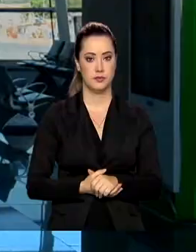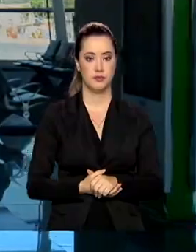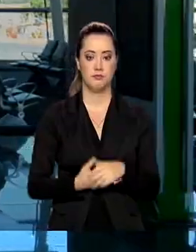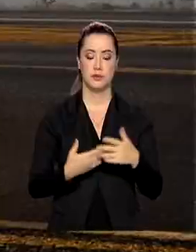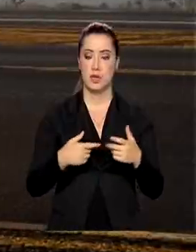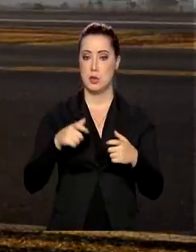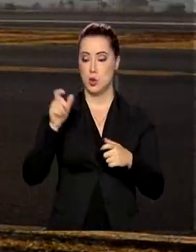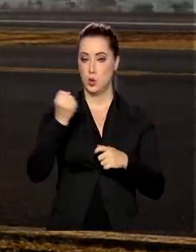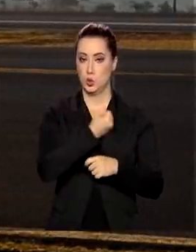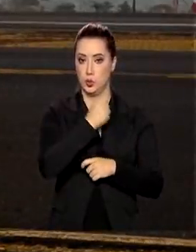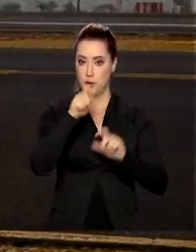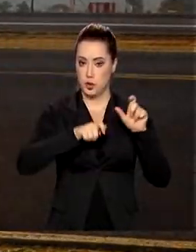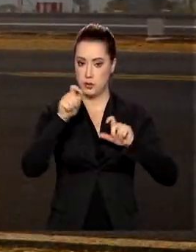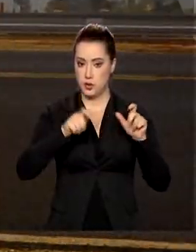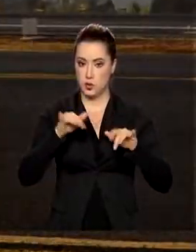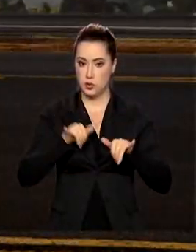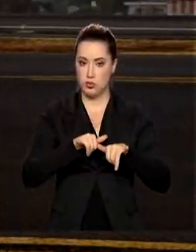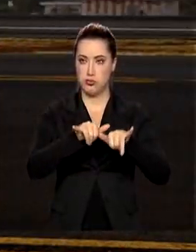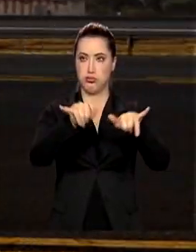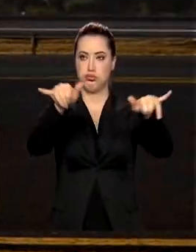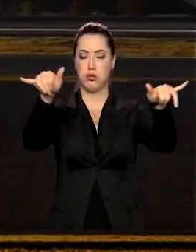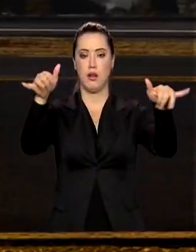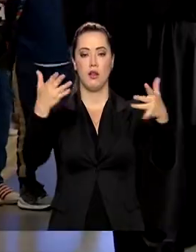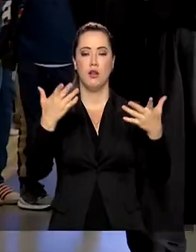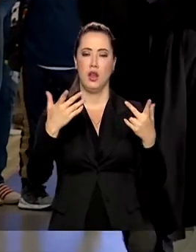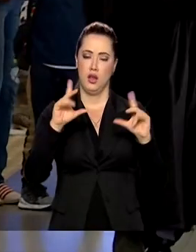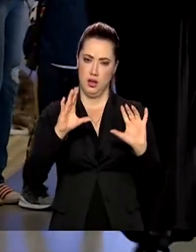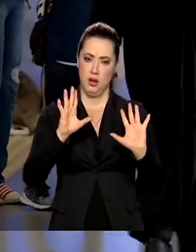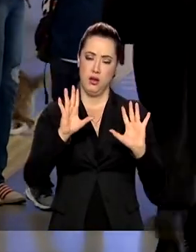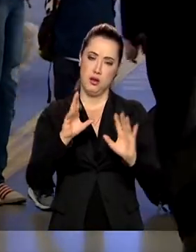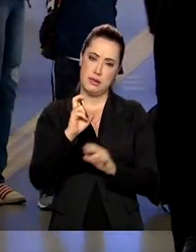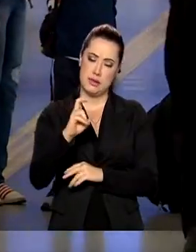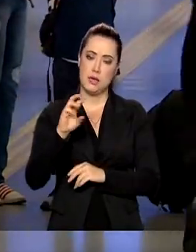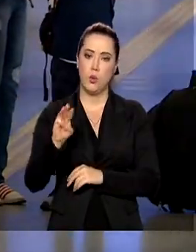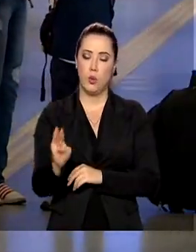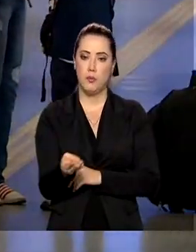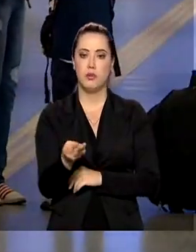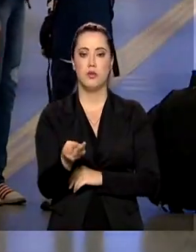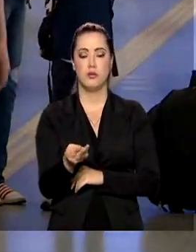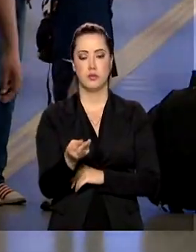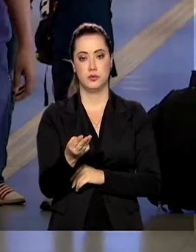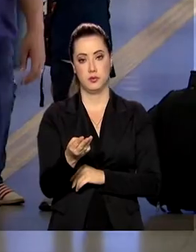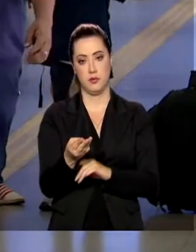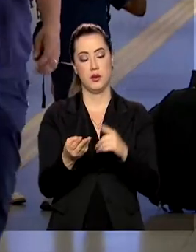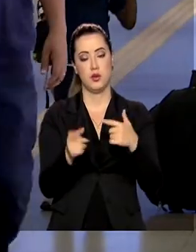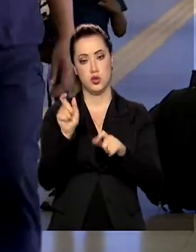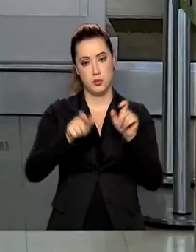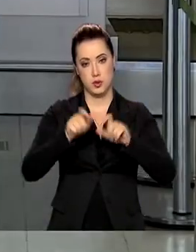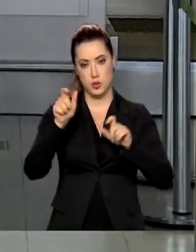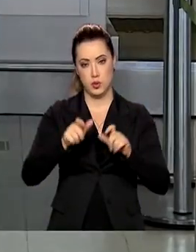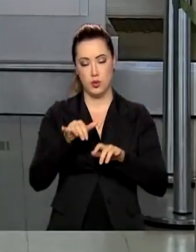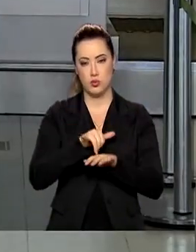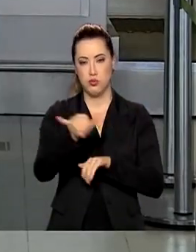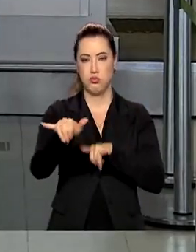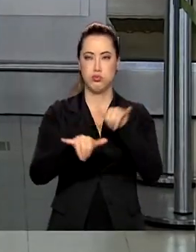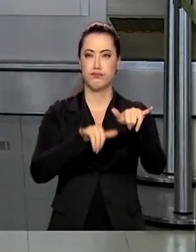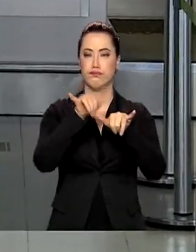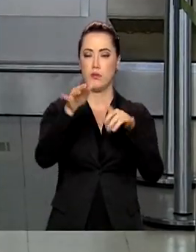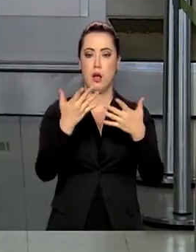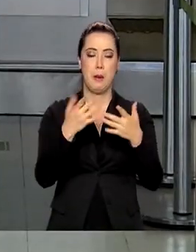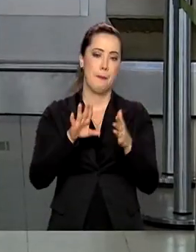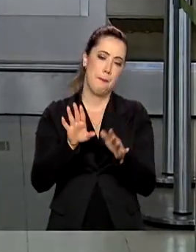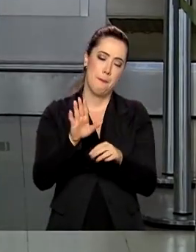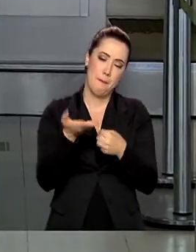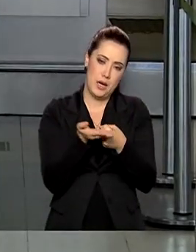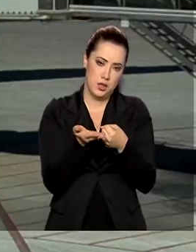de passageiros em voos domésticos em dezembro do ano passado foi de 5 milhões e 600 mil passageiros domésticos. O percentual médio de